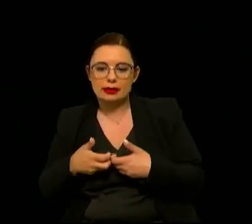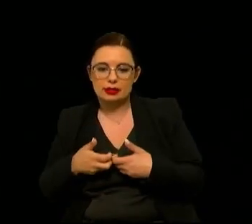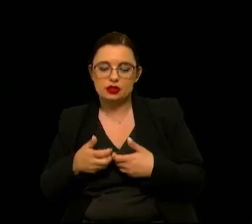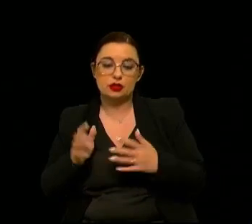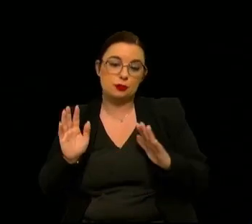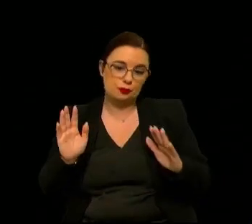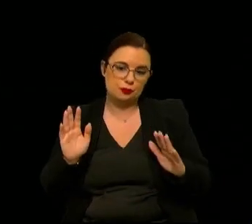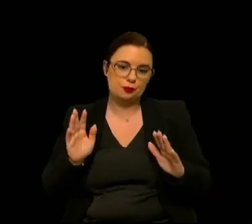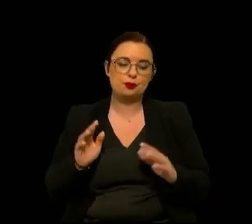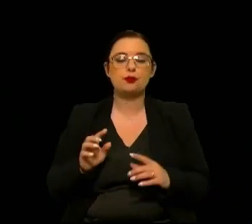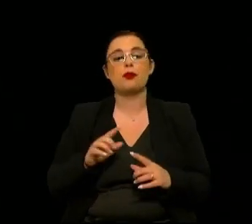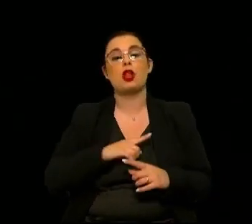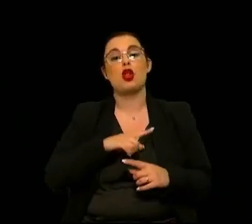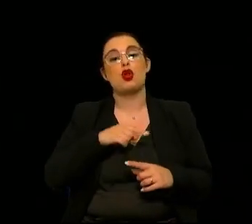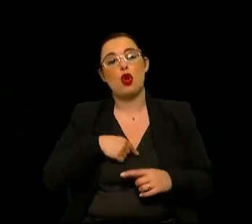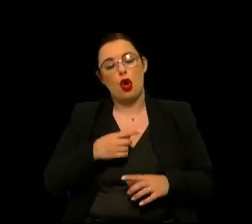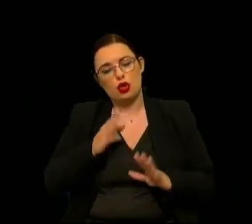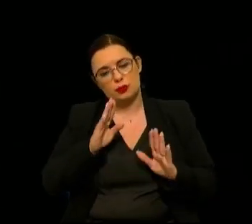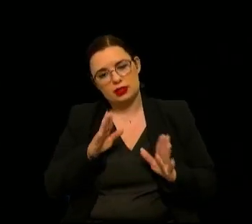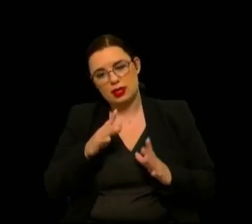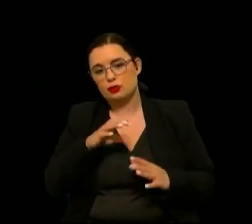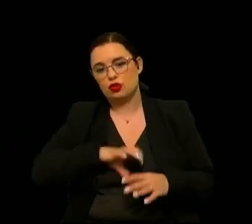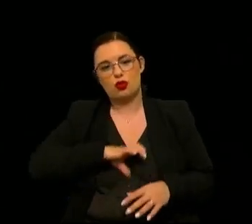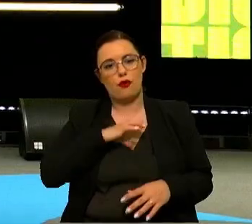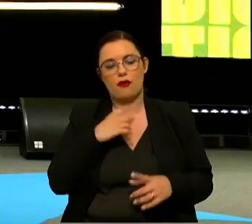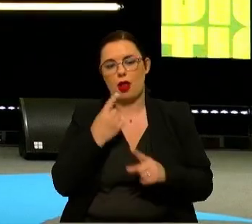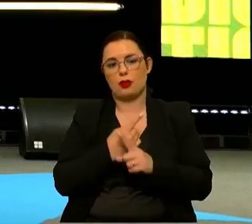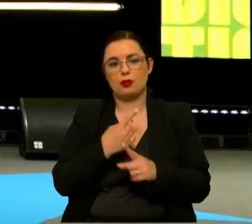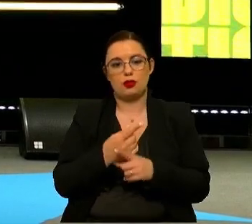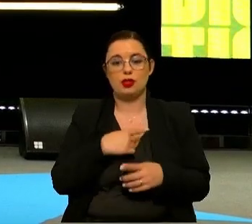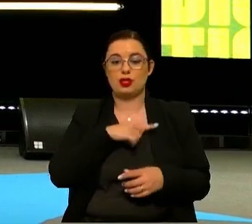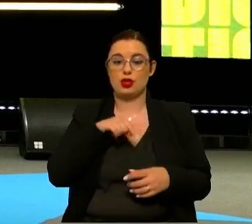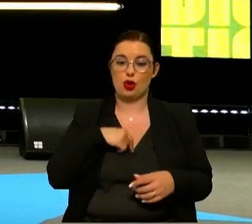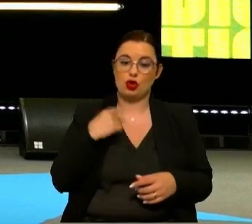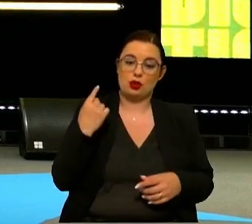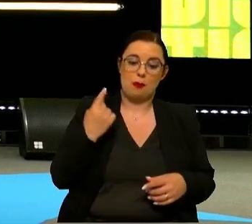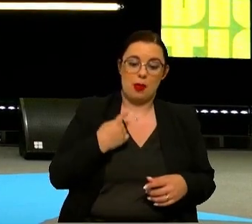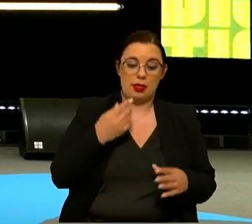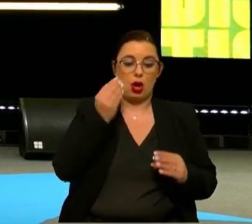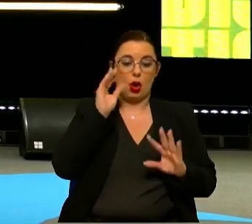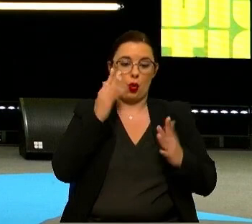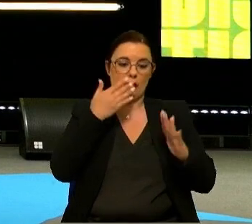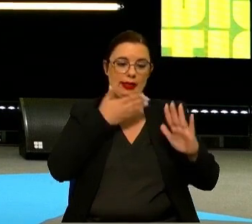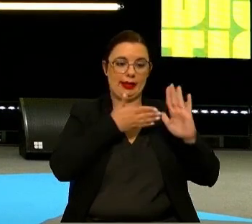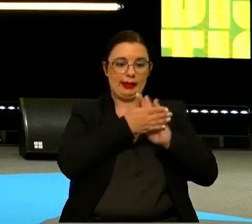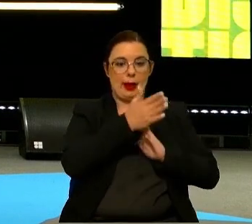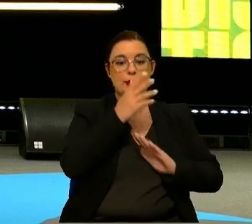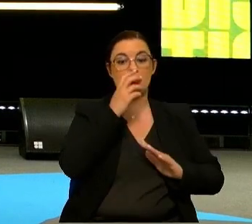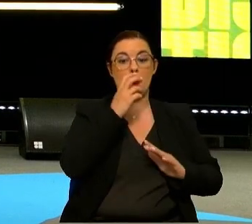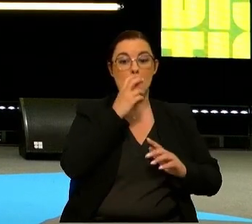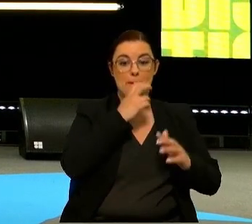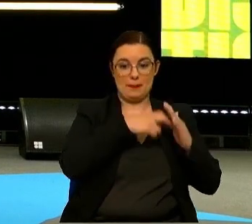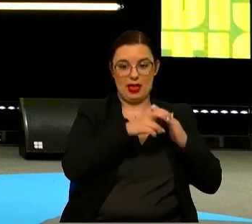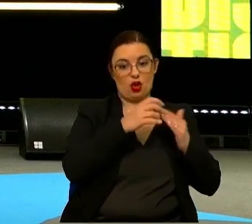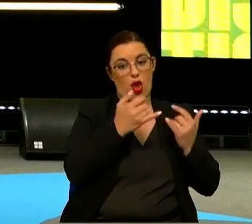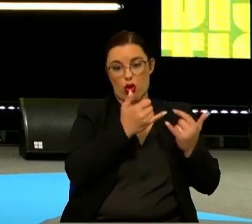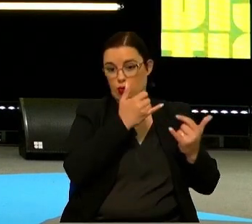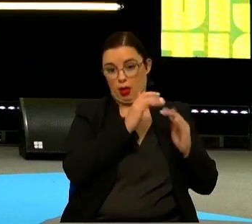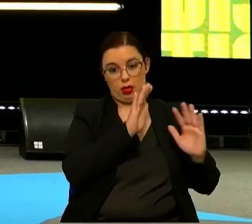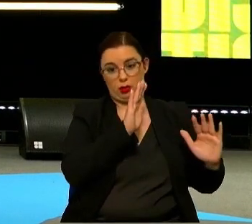ao outro. Temos que voltar a confiar em alguma coisa. Temos que confiar, como quando entramos num metro que é completamente automatizado,